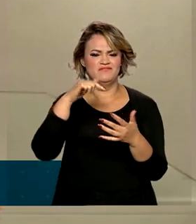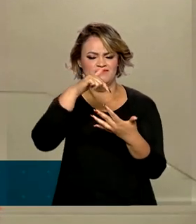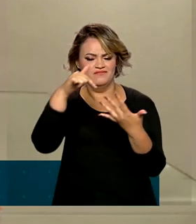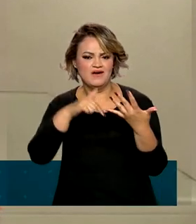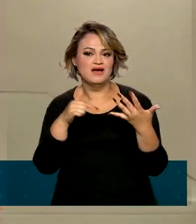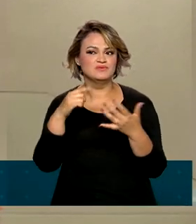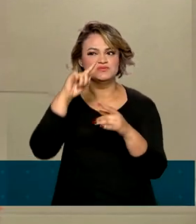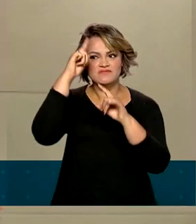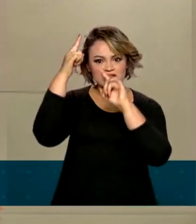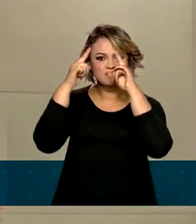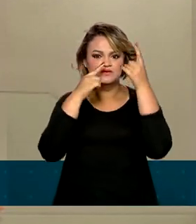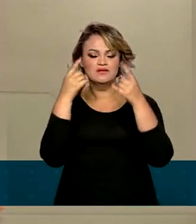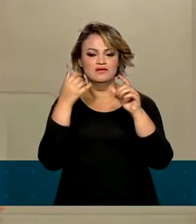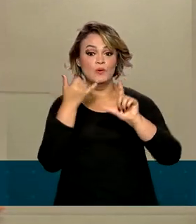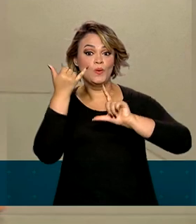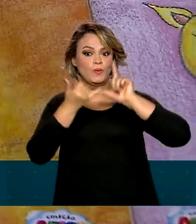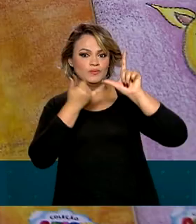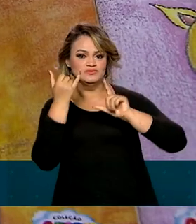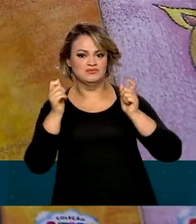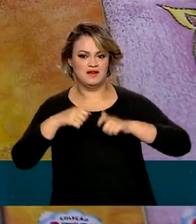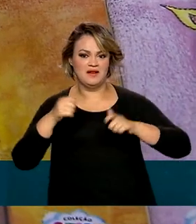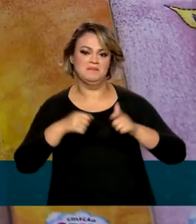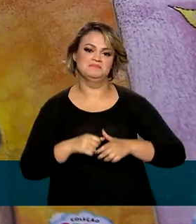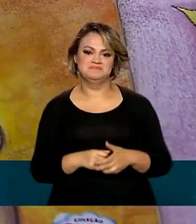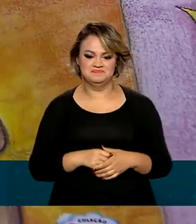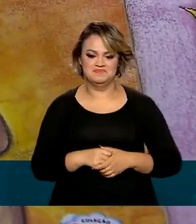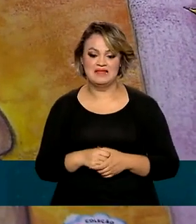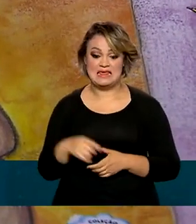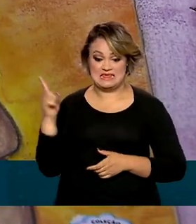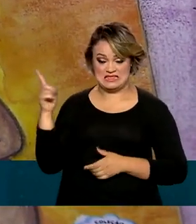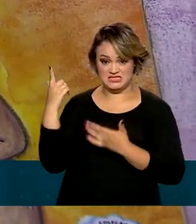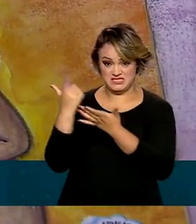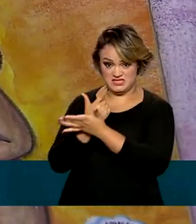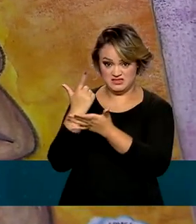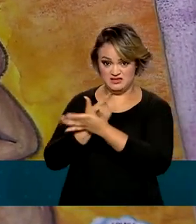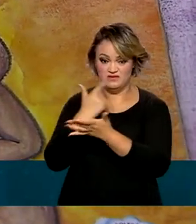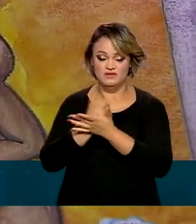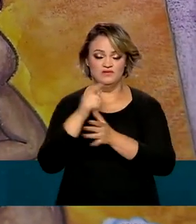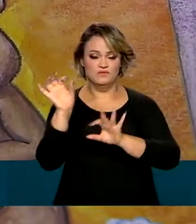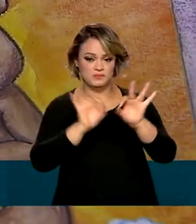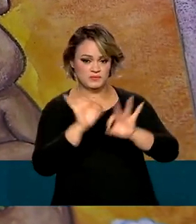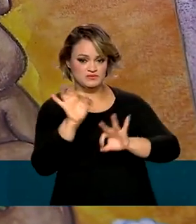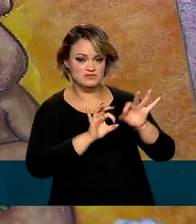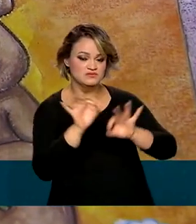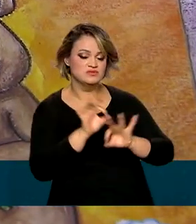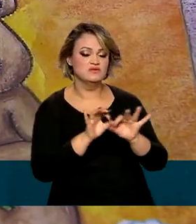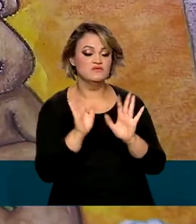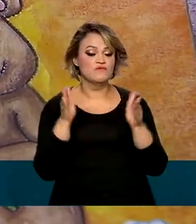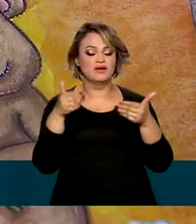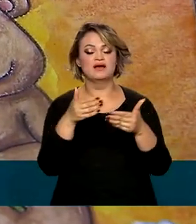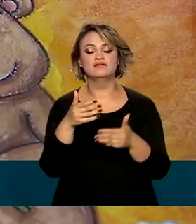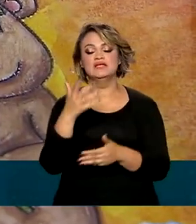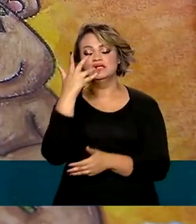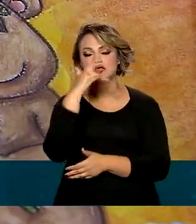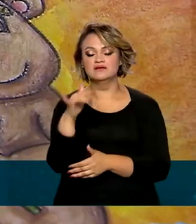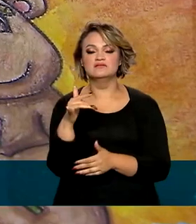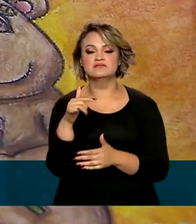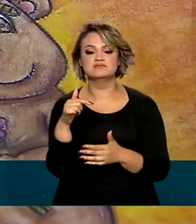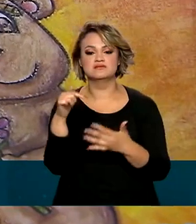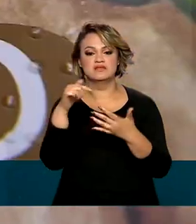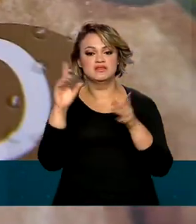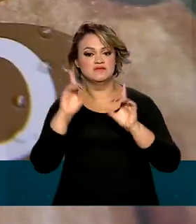bem criativa e bem lúdica com eles. Os livros foram pensados e desenvolvidos para crianças com necessidades